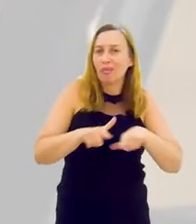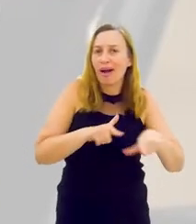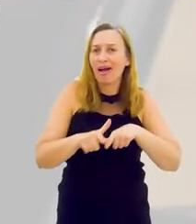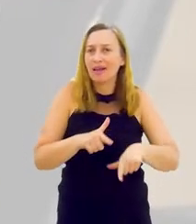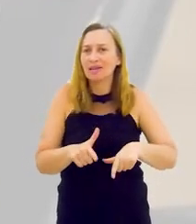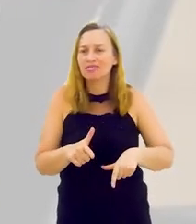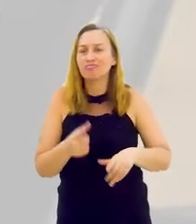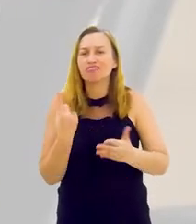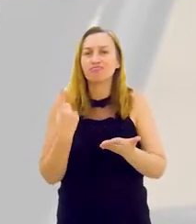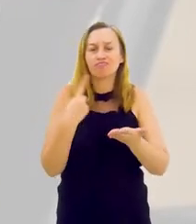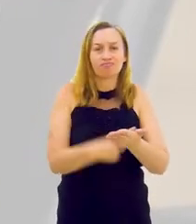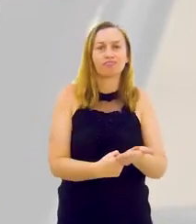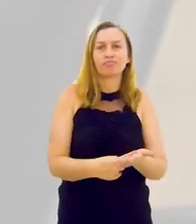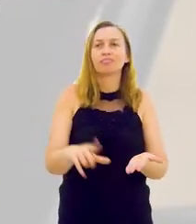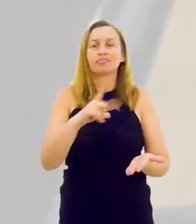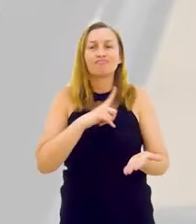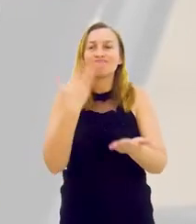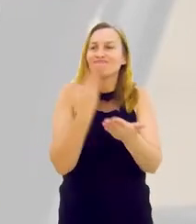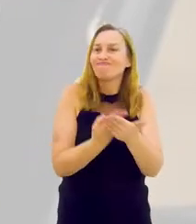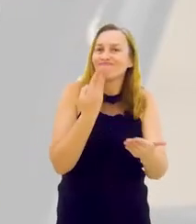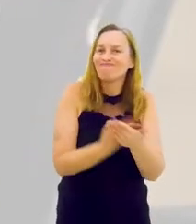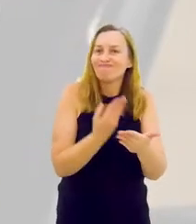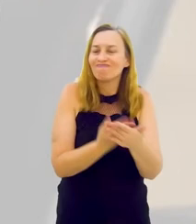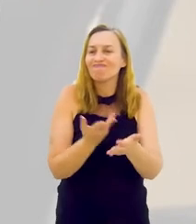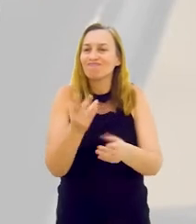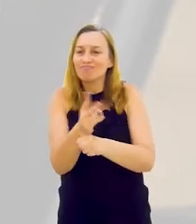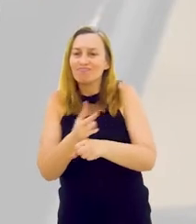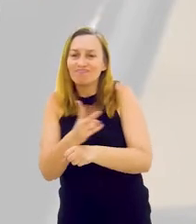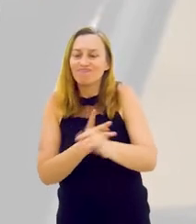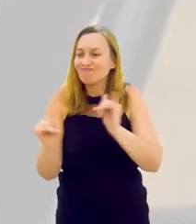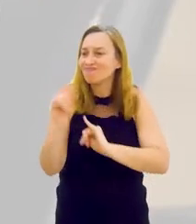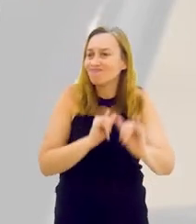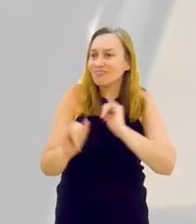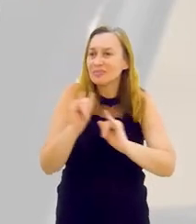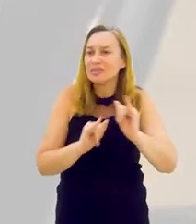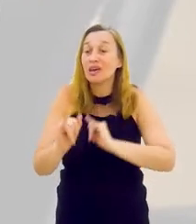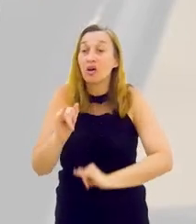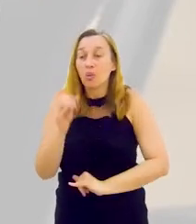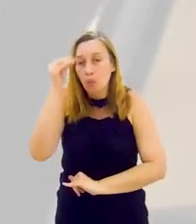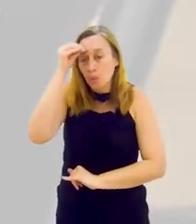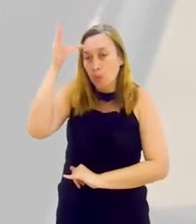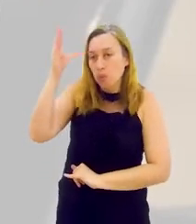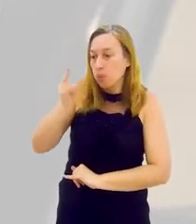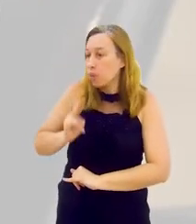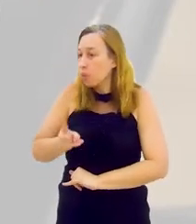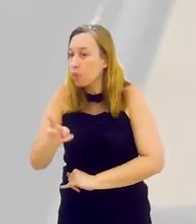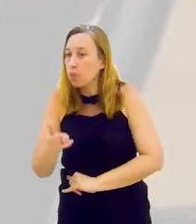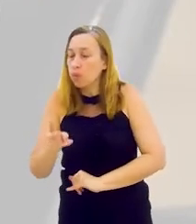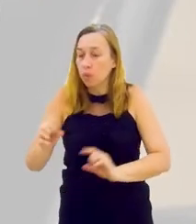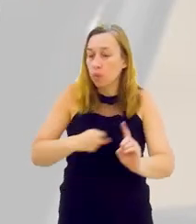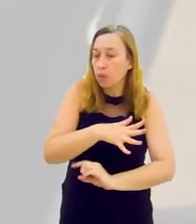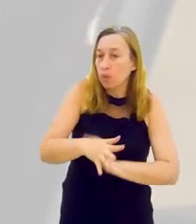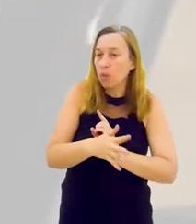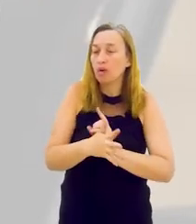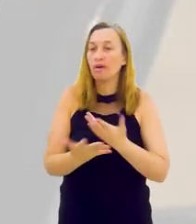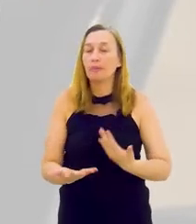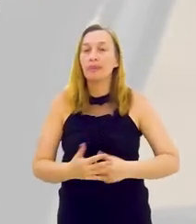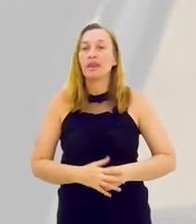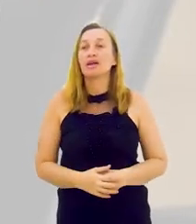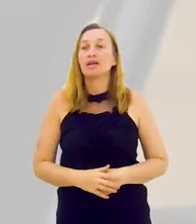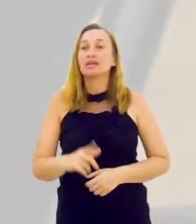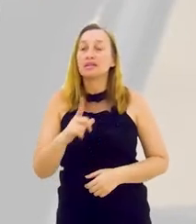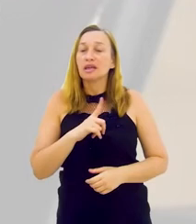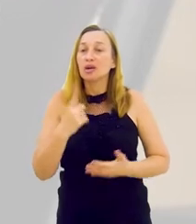exigir qualidade no negócio, ter comprometimento, estudar e buscar informações, quer dizer, é o conhecimento